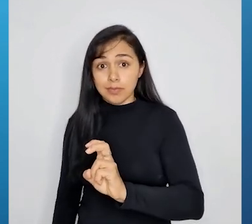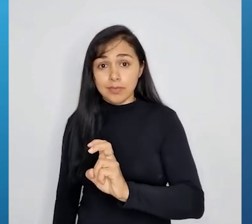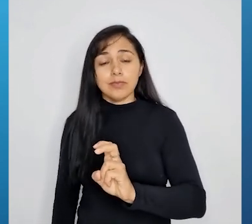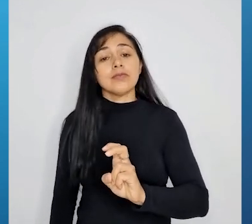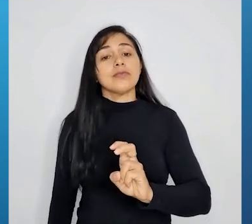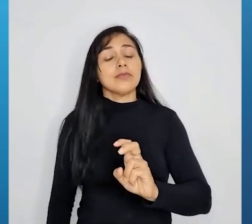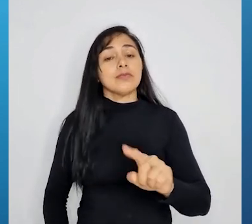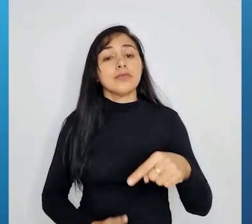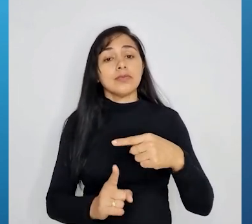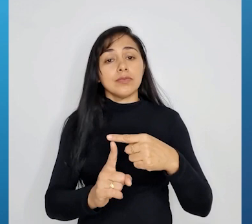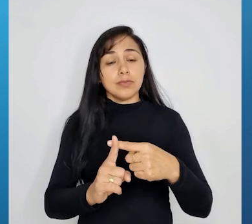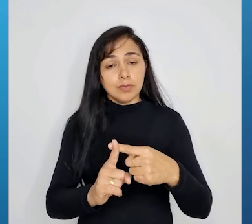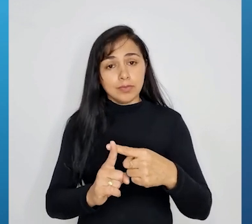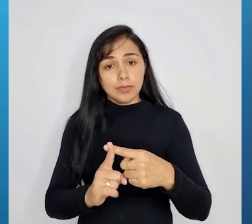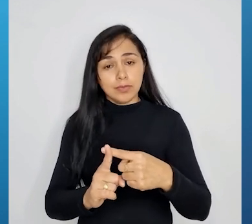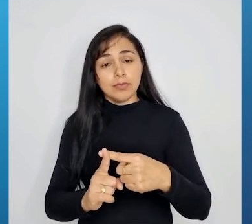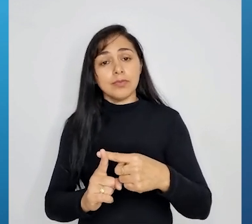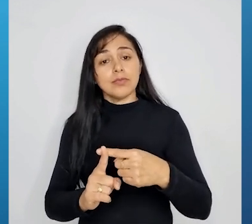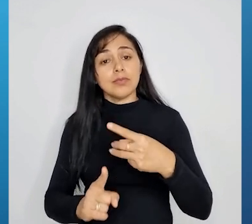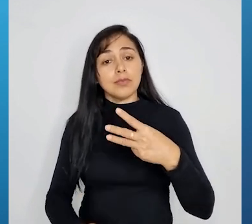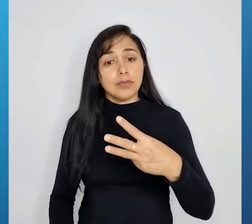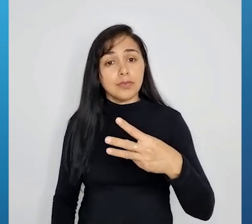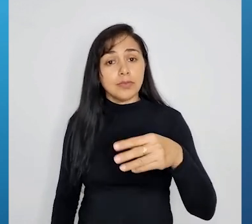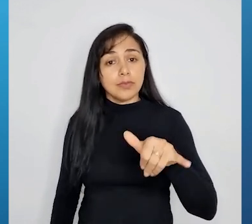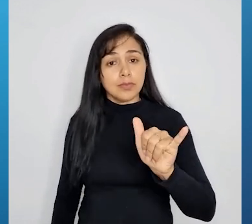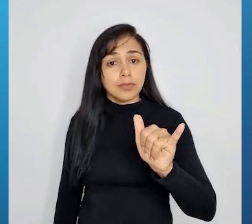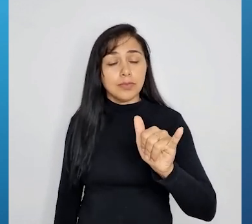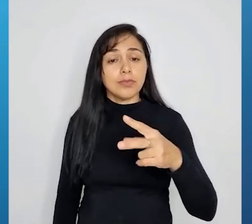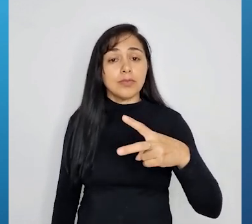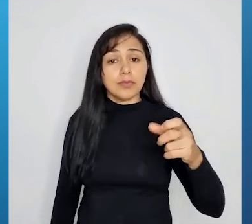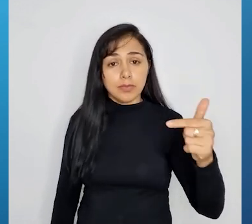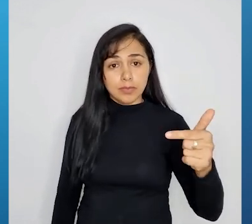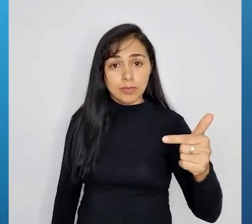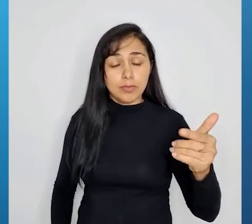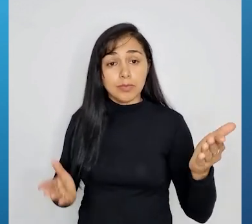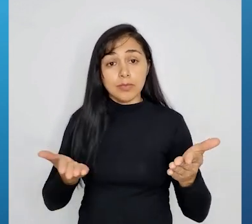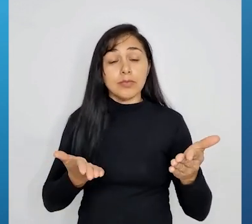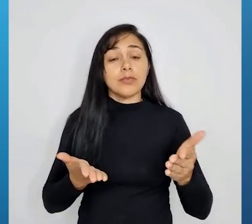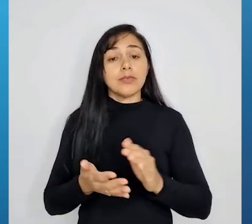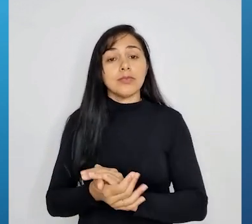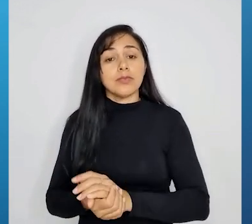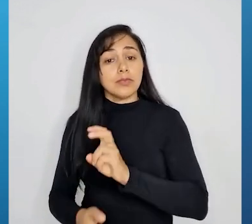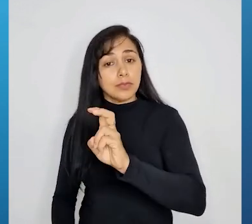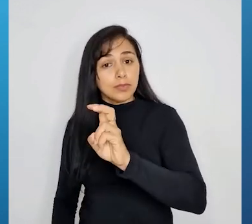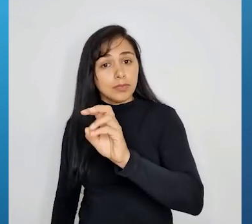igual a 2. Passo 5 para o segundo membro, vai negativo.